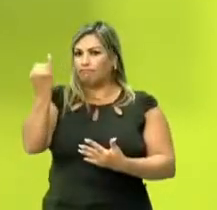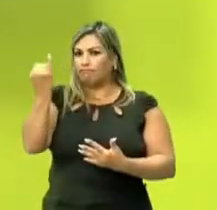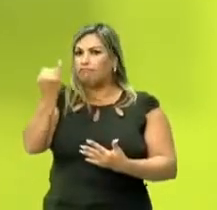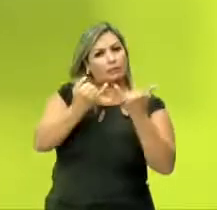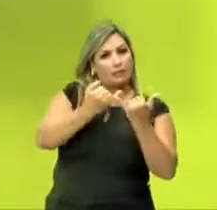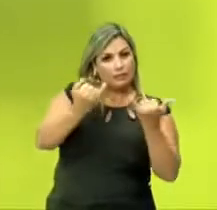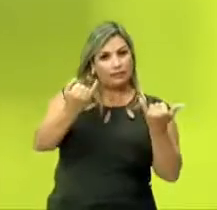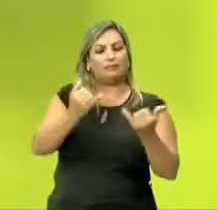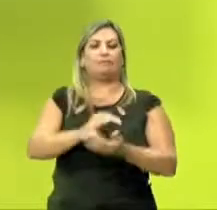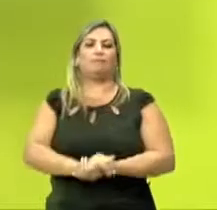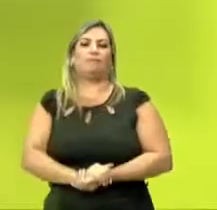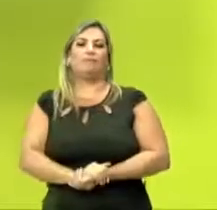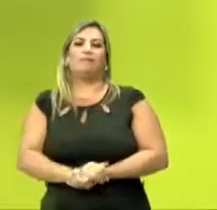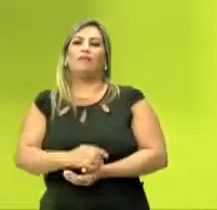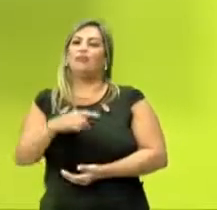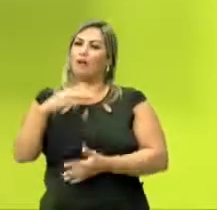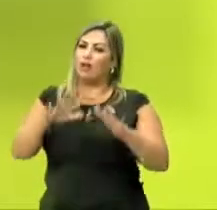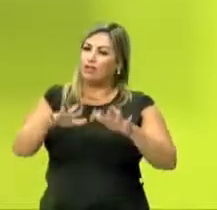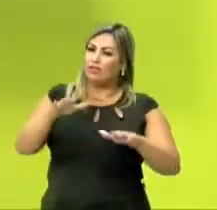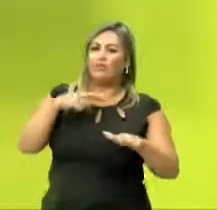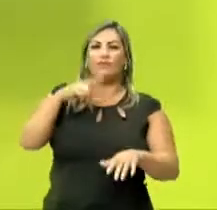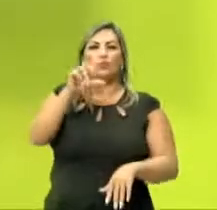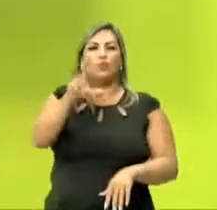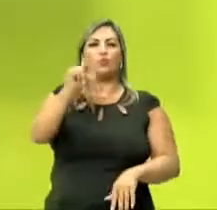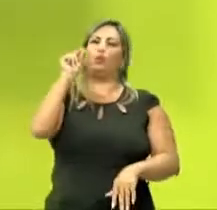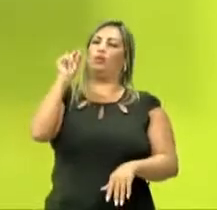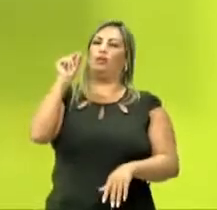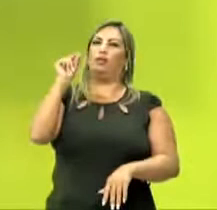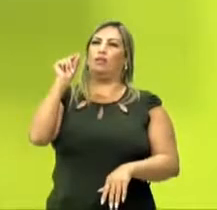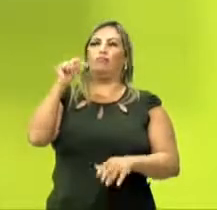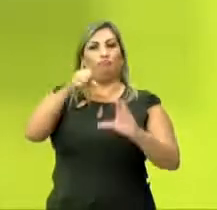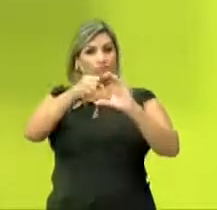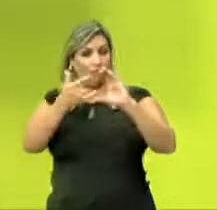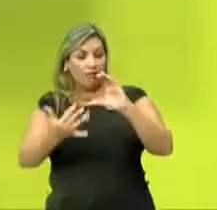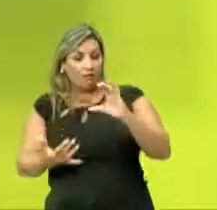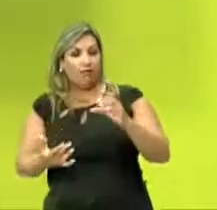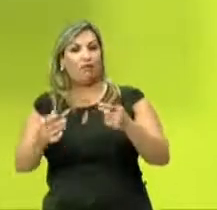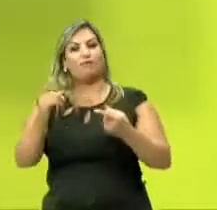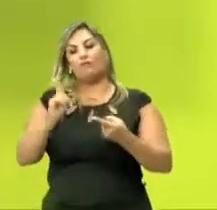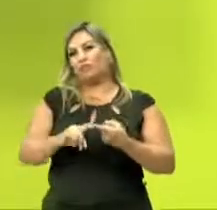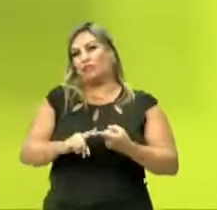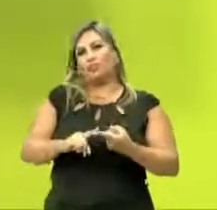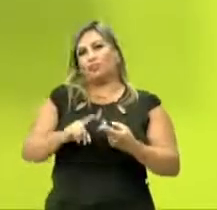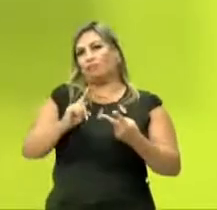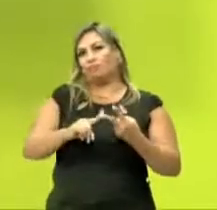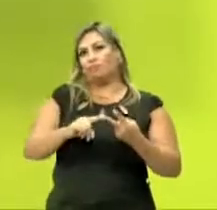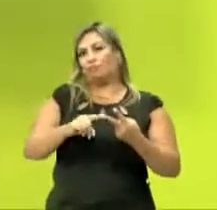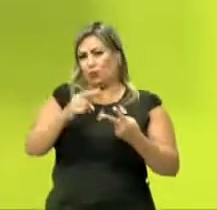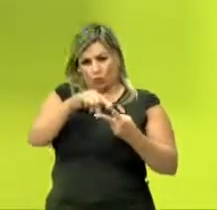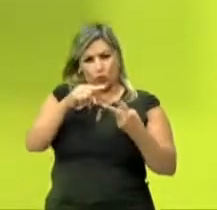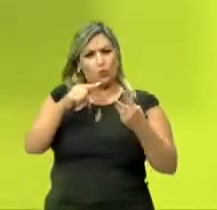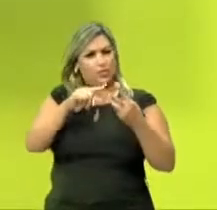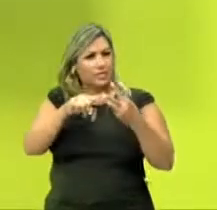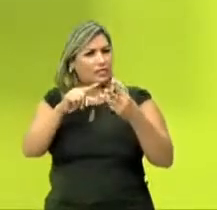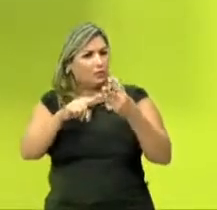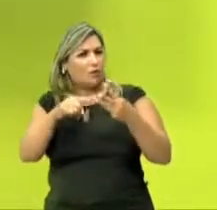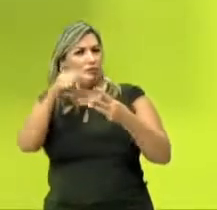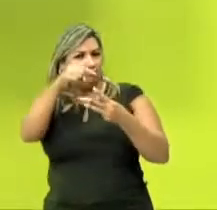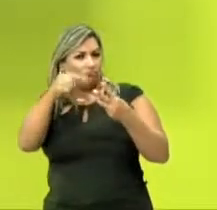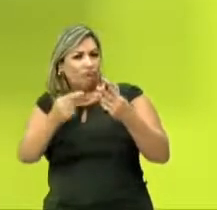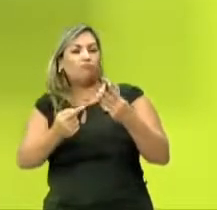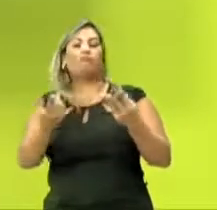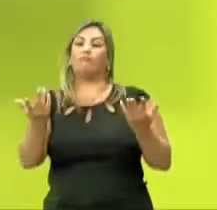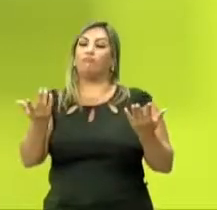de semelhante. Geralmente, gente vai escolher uma característica, ou duas, três, não